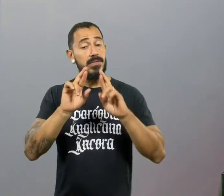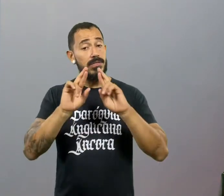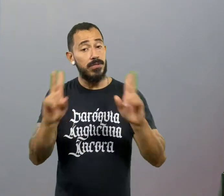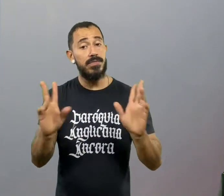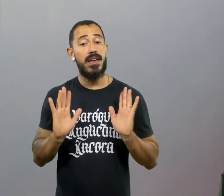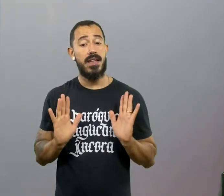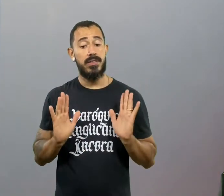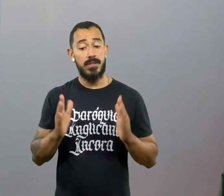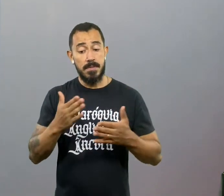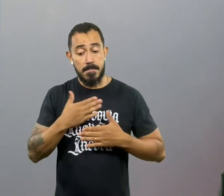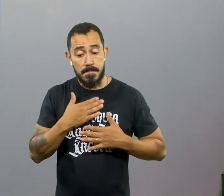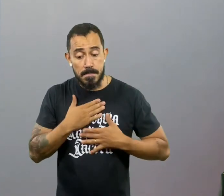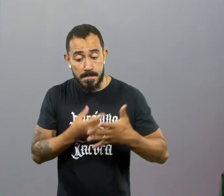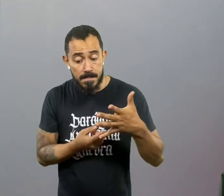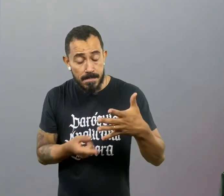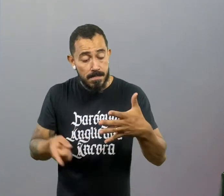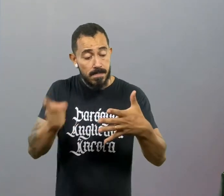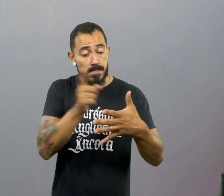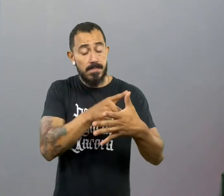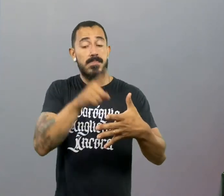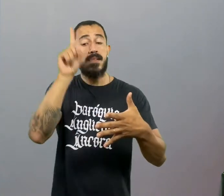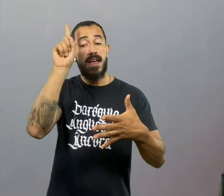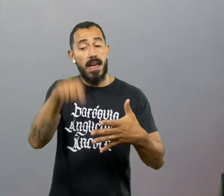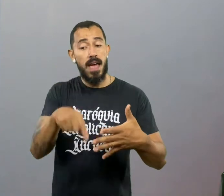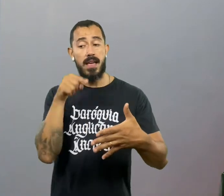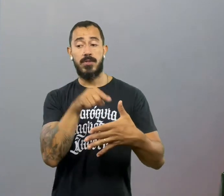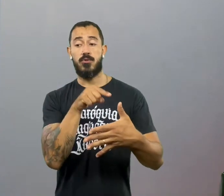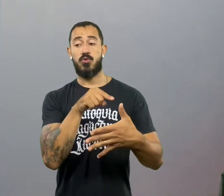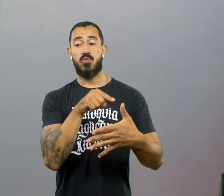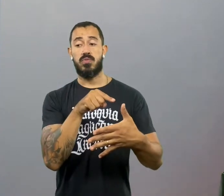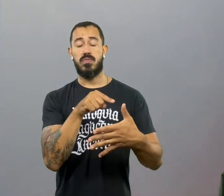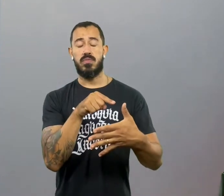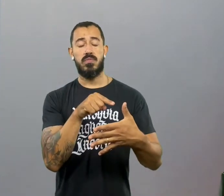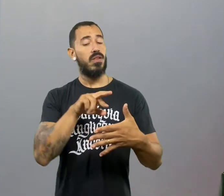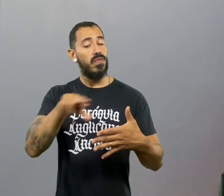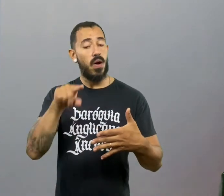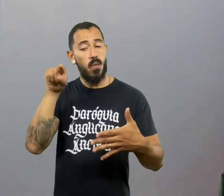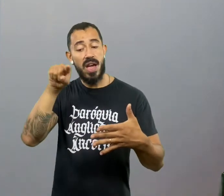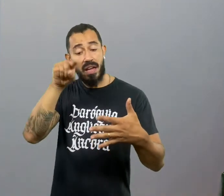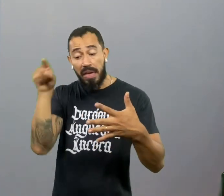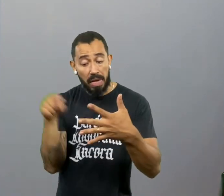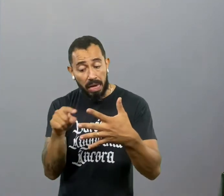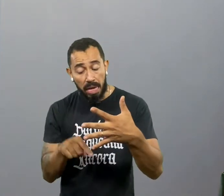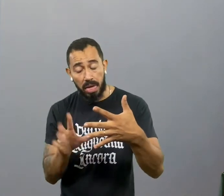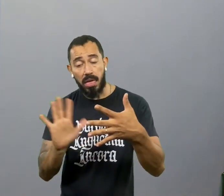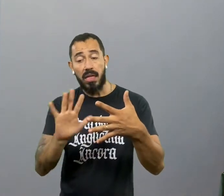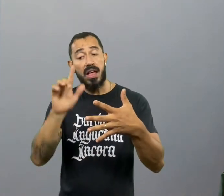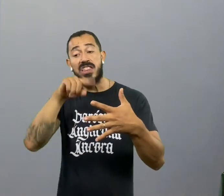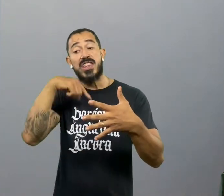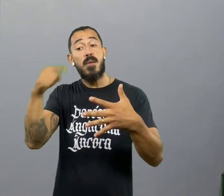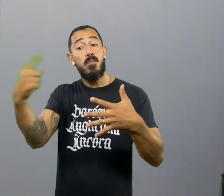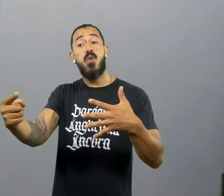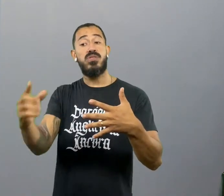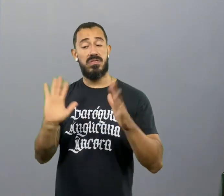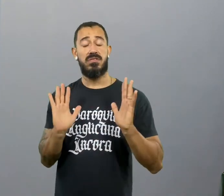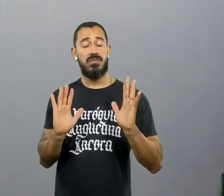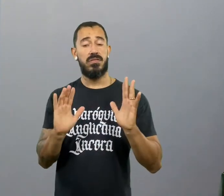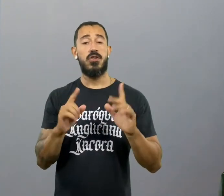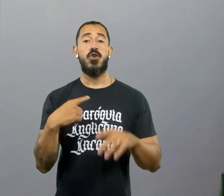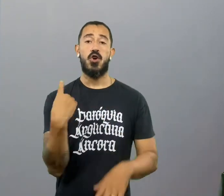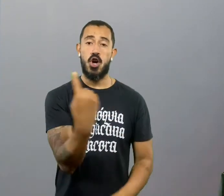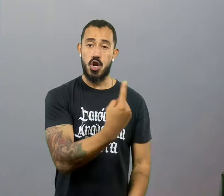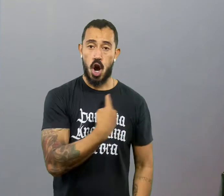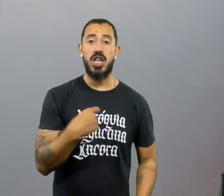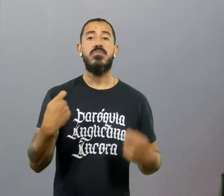Sabe? Eu tenho prioridades e se eu obedecer as minhas prioridades, então isso vai te ajudar a ter um bom julgamento sobre o que